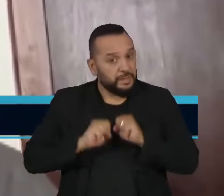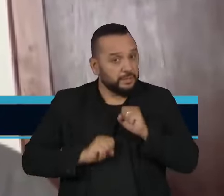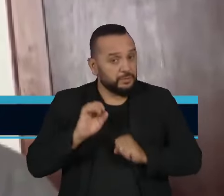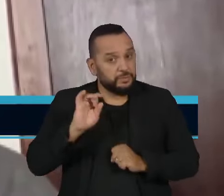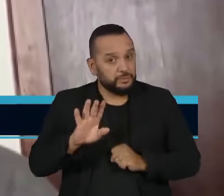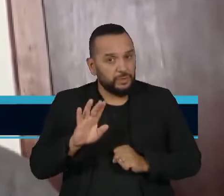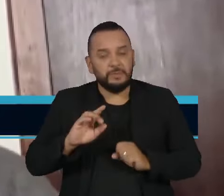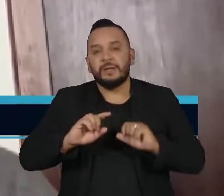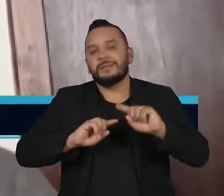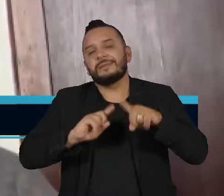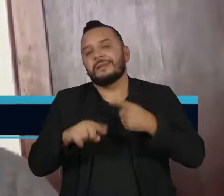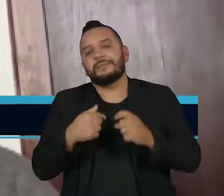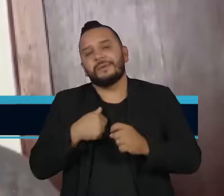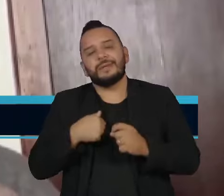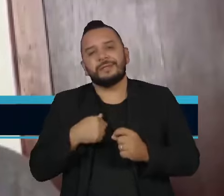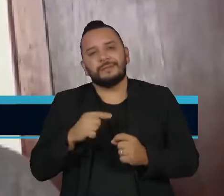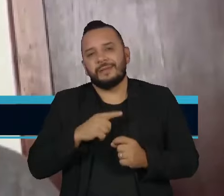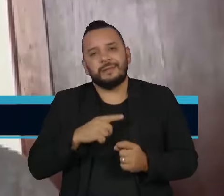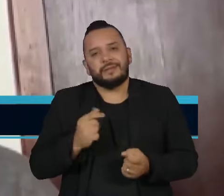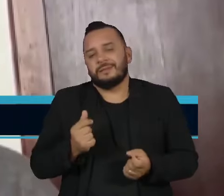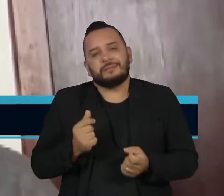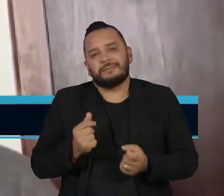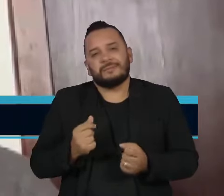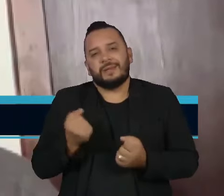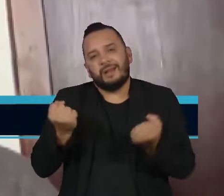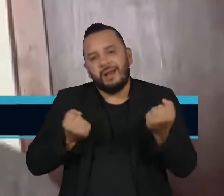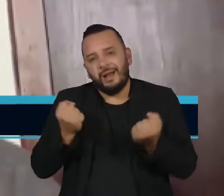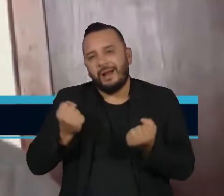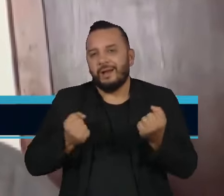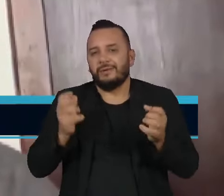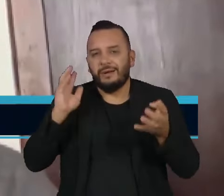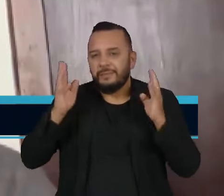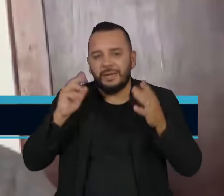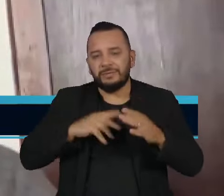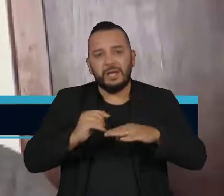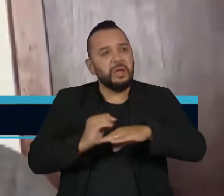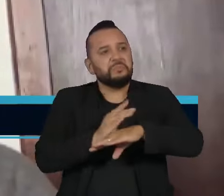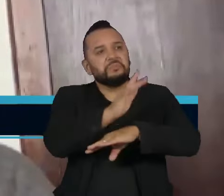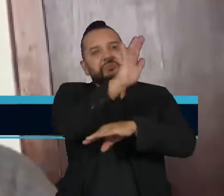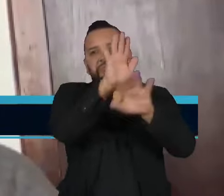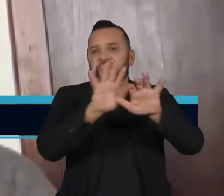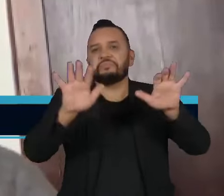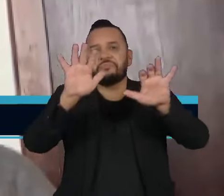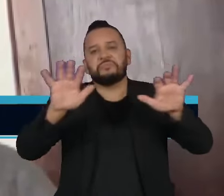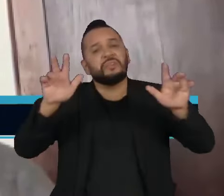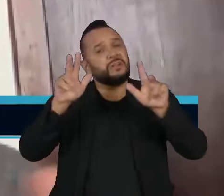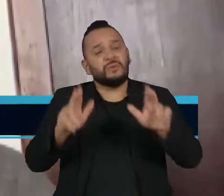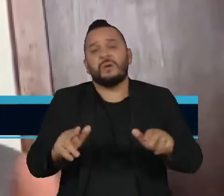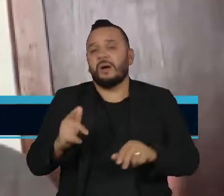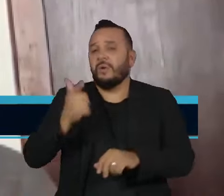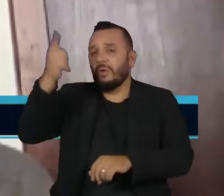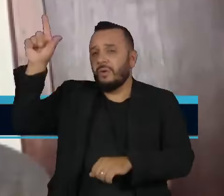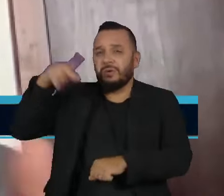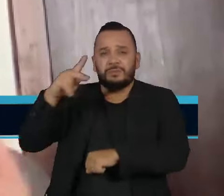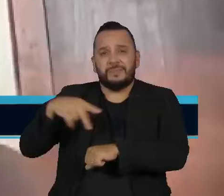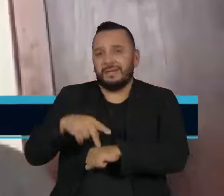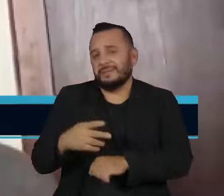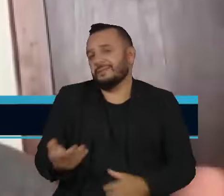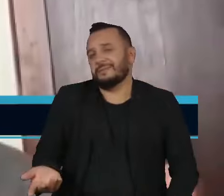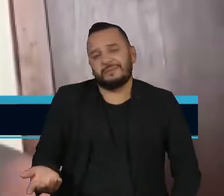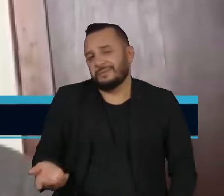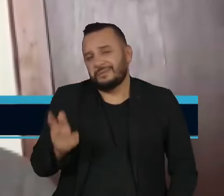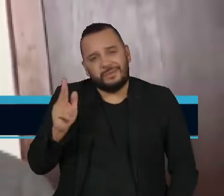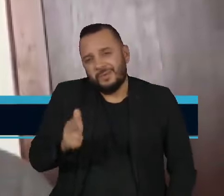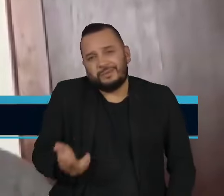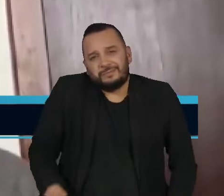na hora que ele queima, ele vai produzir os gases de efeito estufa na mesma proporção que outros petróleos, outras